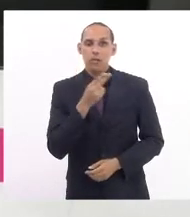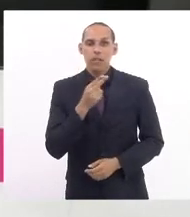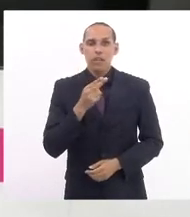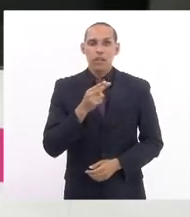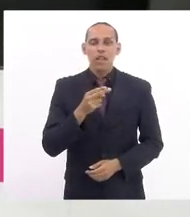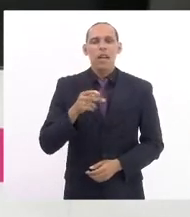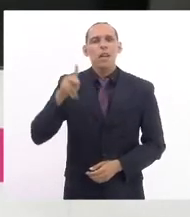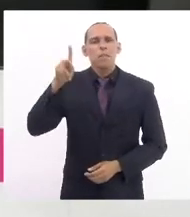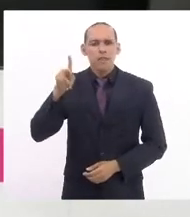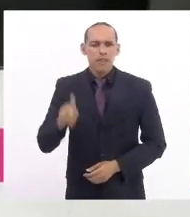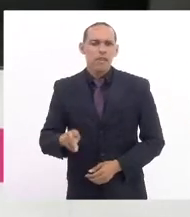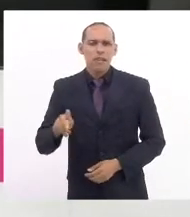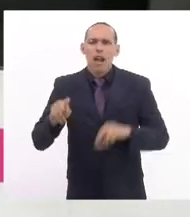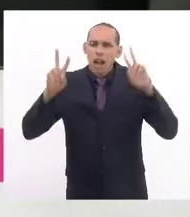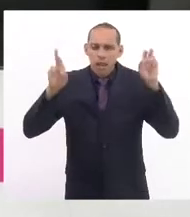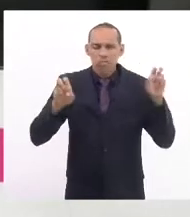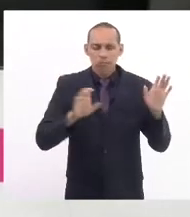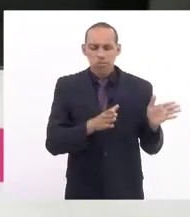questão de ordem depois, tá?